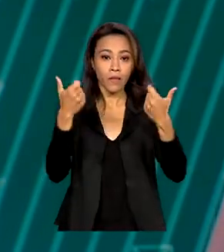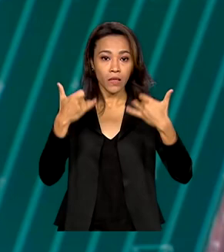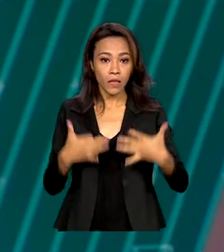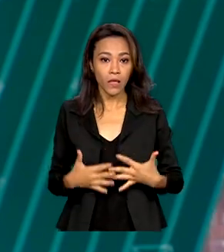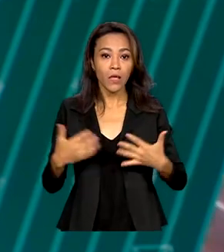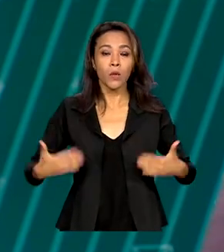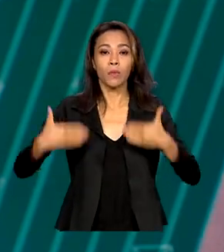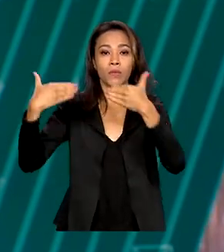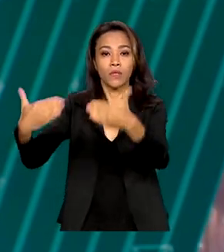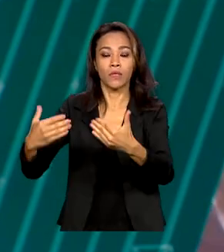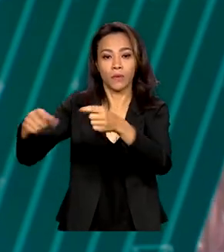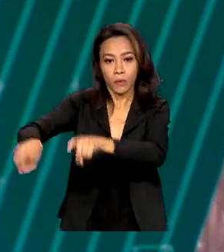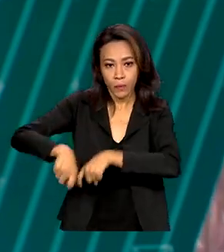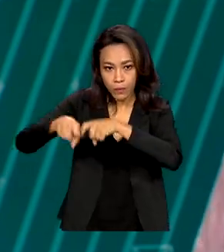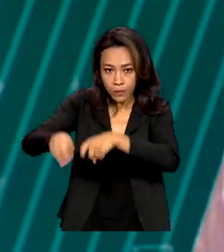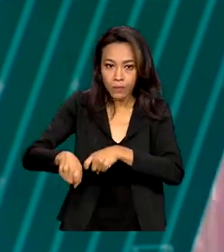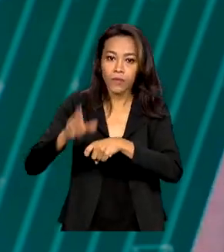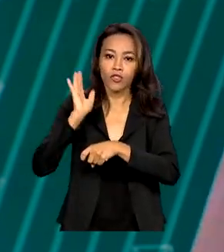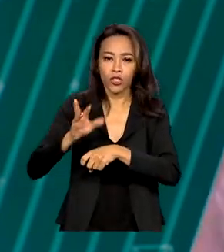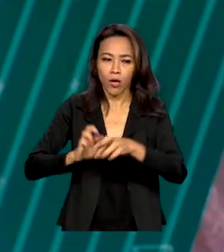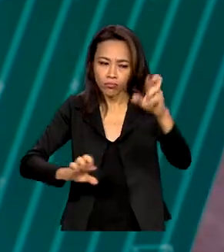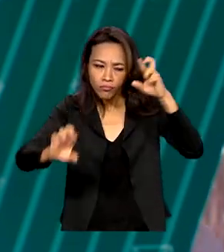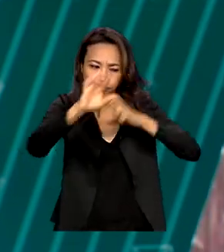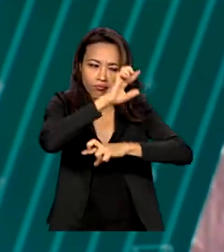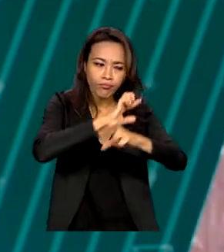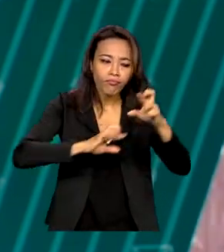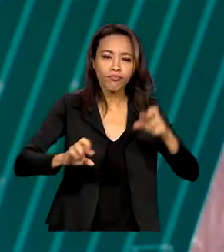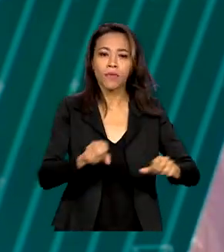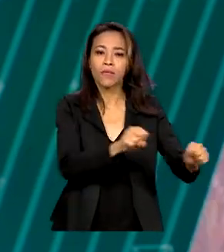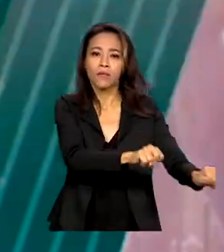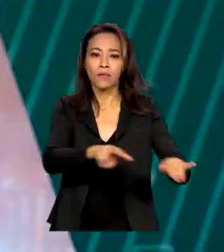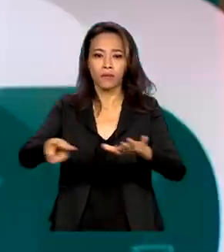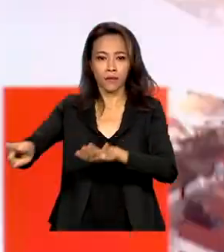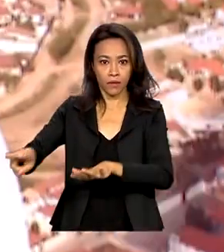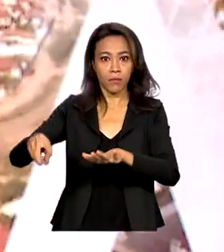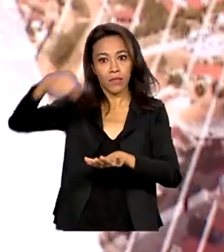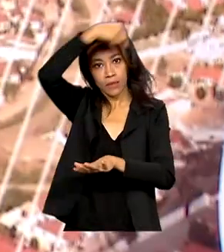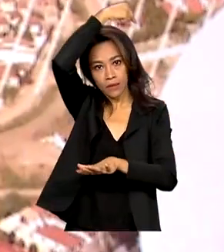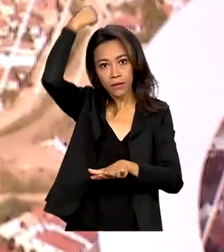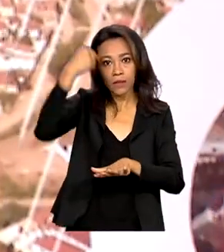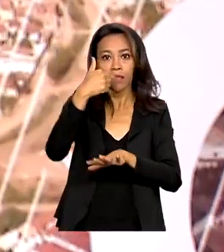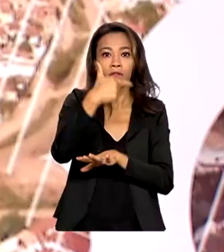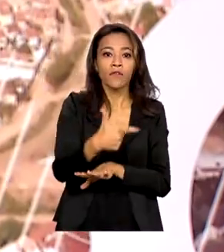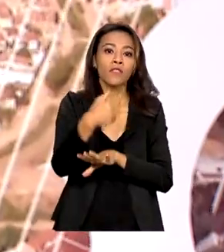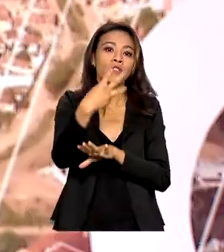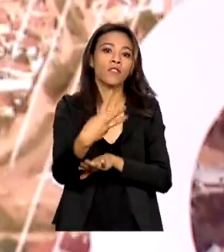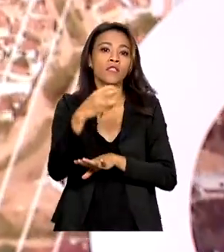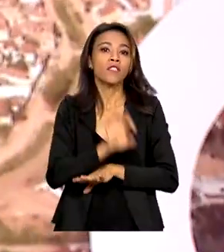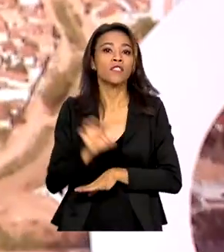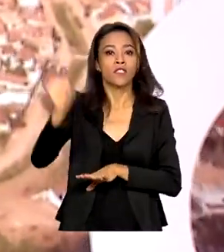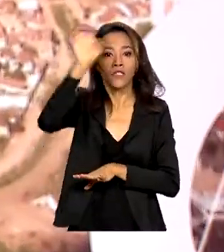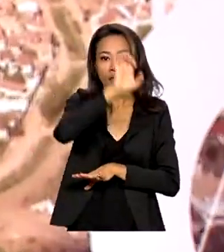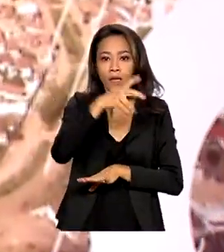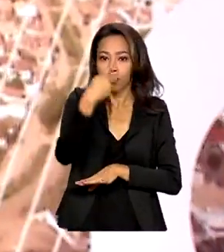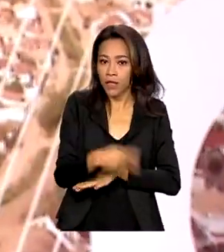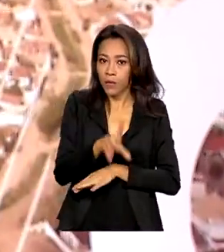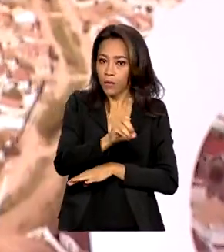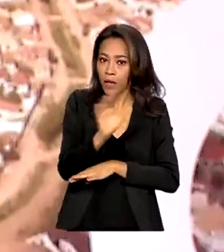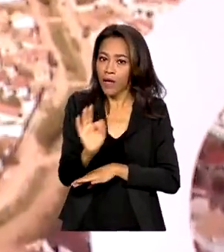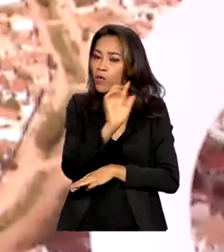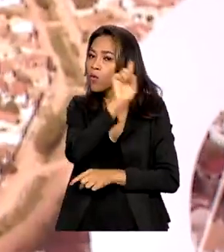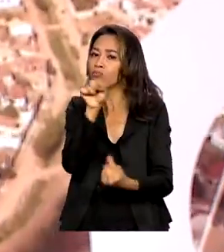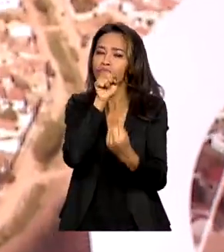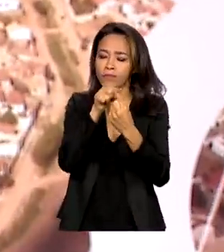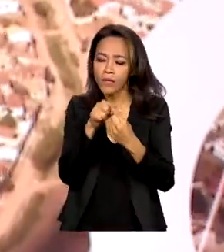Agricultura e Pecuária realizou a operação Semana Santa em 23 estados e no Distrito Federal para fiscalizar a qualidade